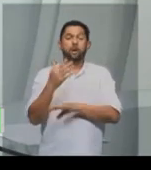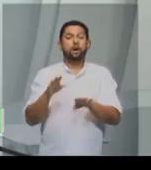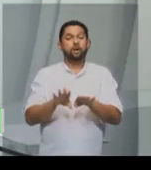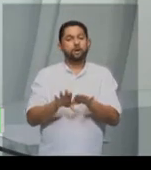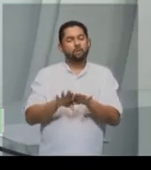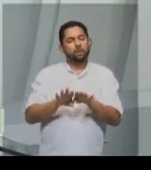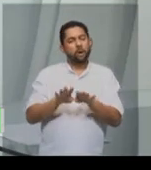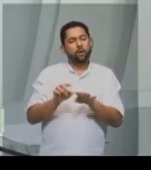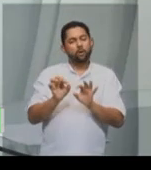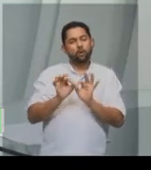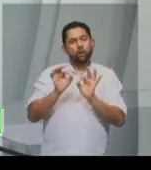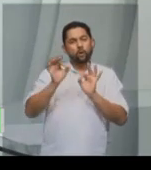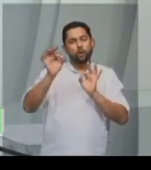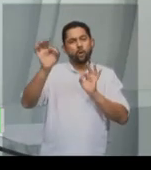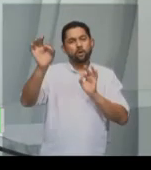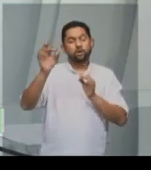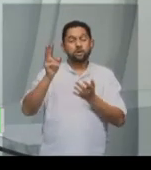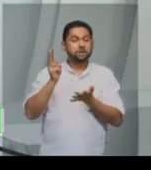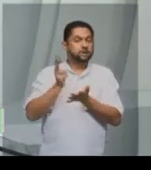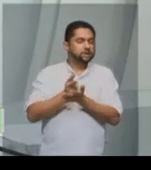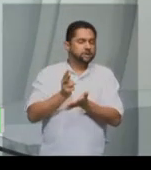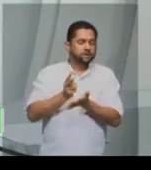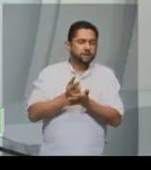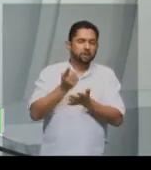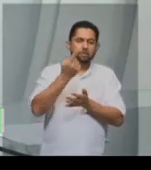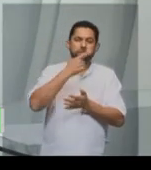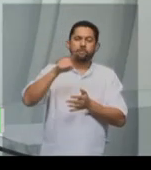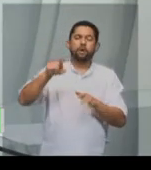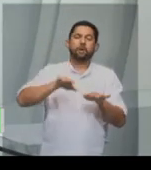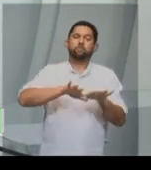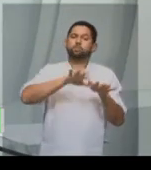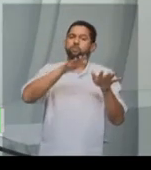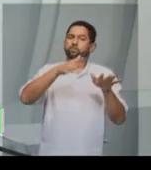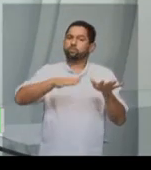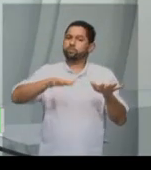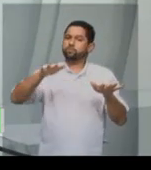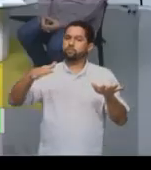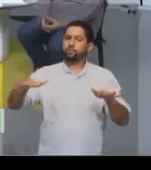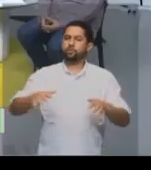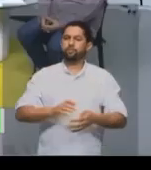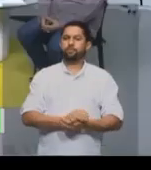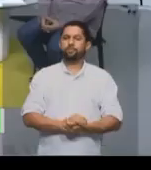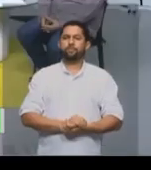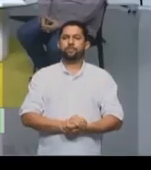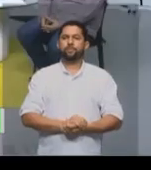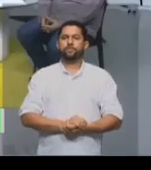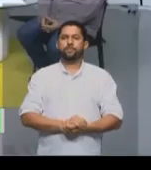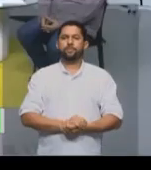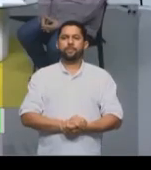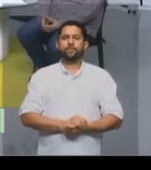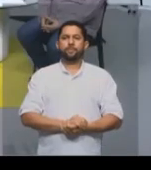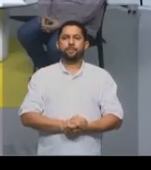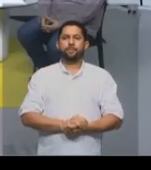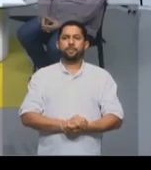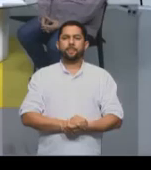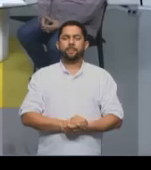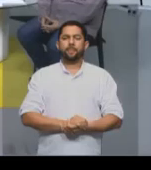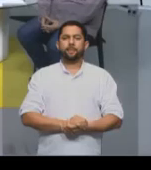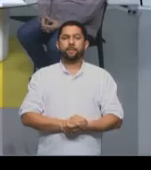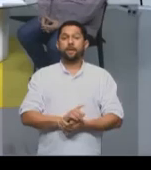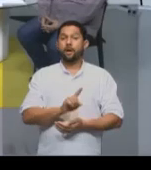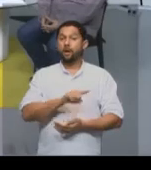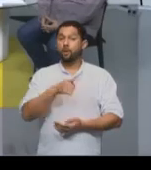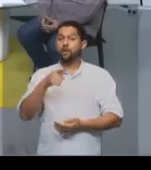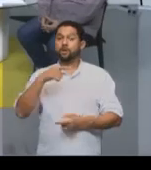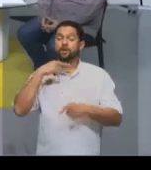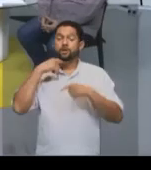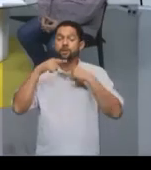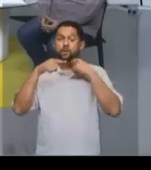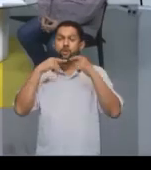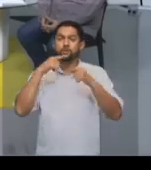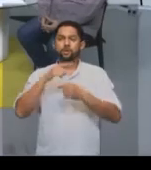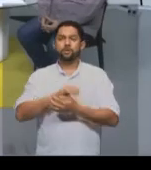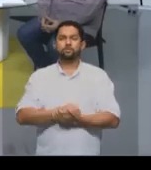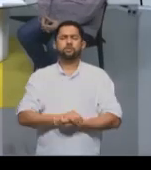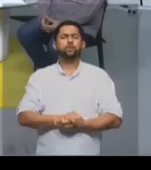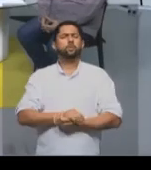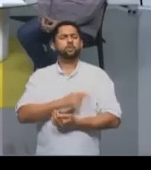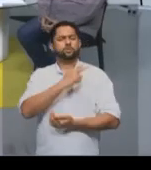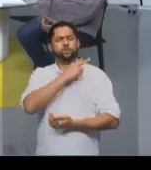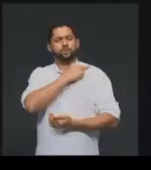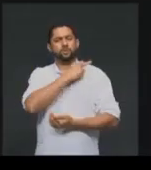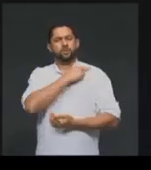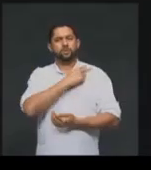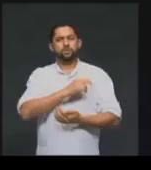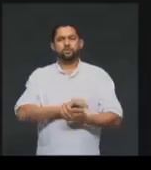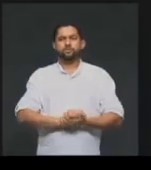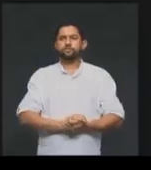desaguando no mar Mediterrâneo. Ótimo, ótimo. a nossa próxima dúvida agora é do segundo ano.